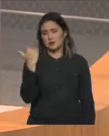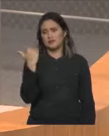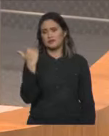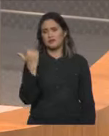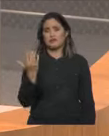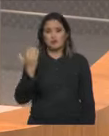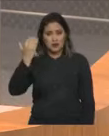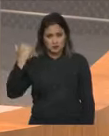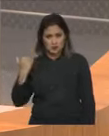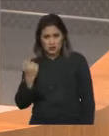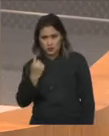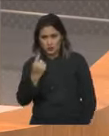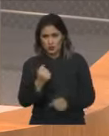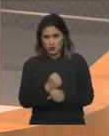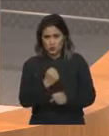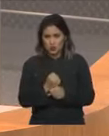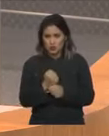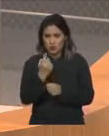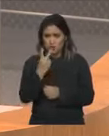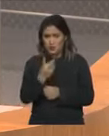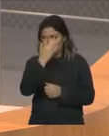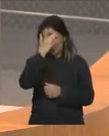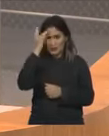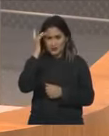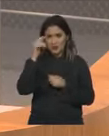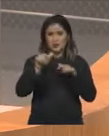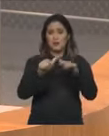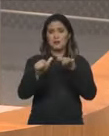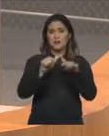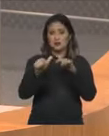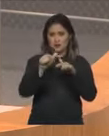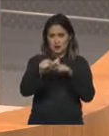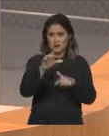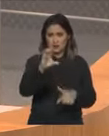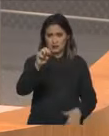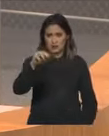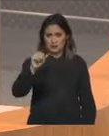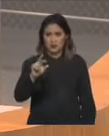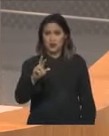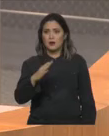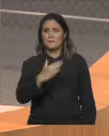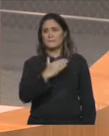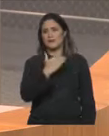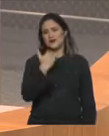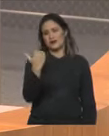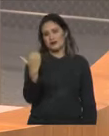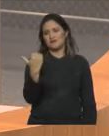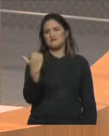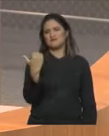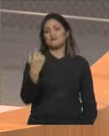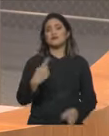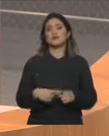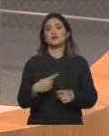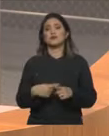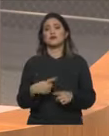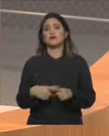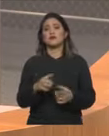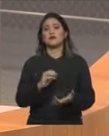funcionários da SEMAR perderam a sua vida, exatamente pela falta de sensibilidade na prestação desse serviço.